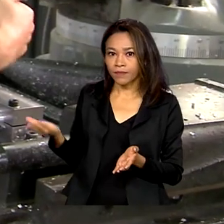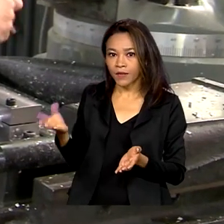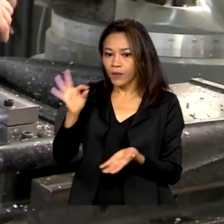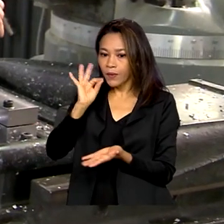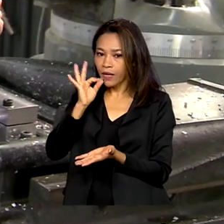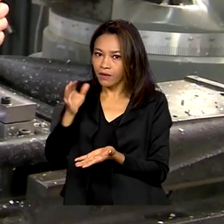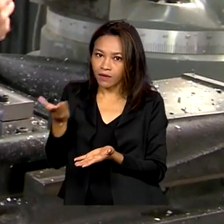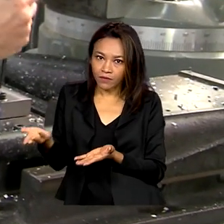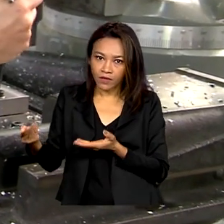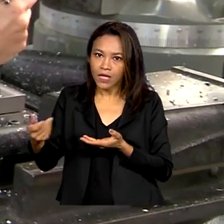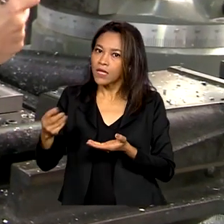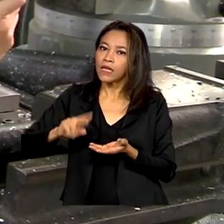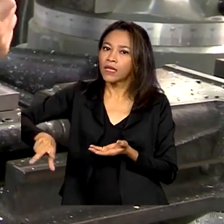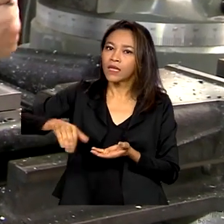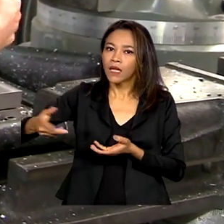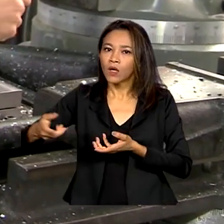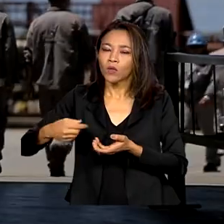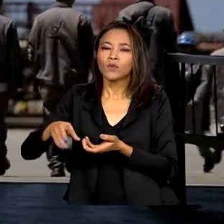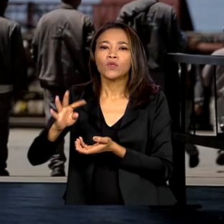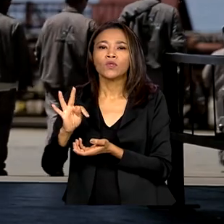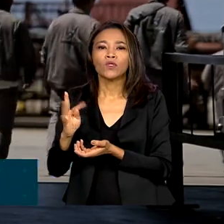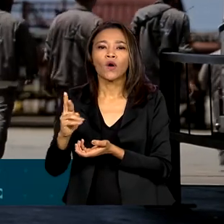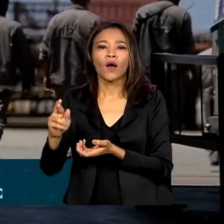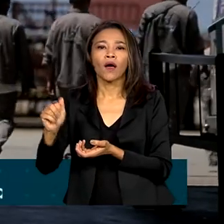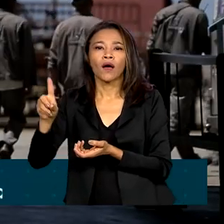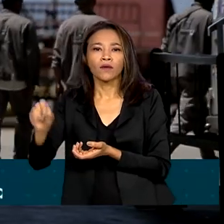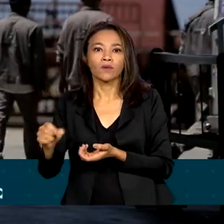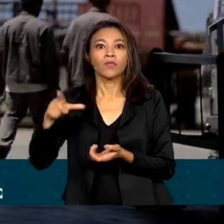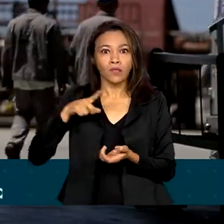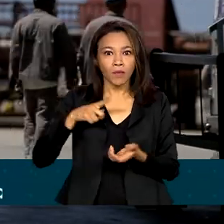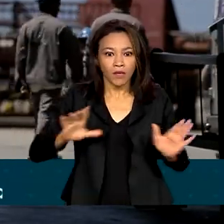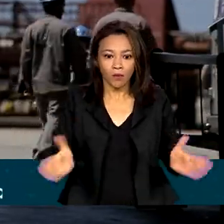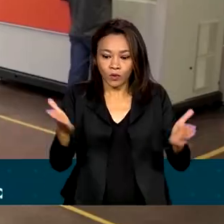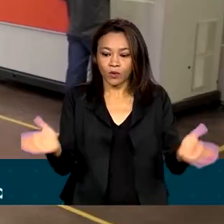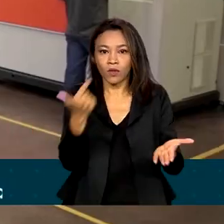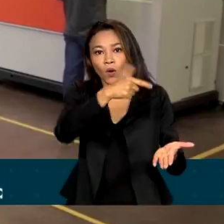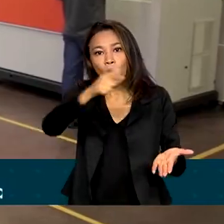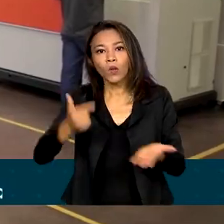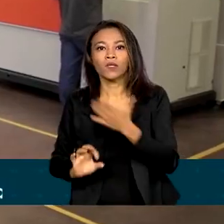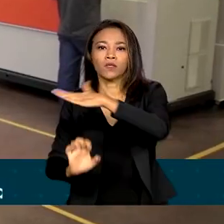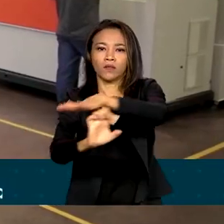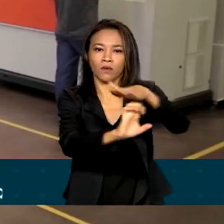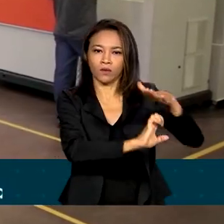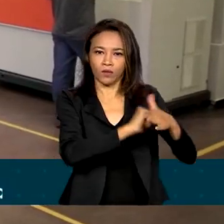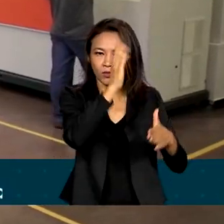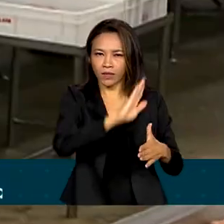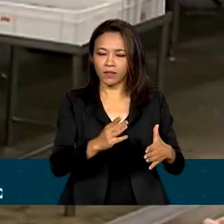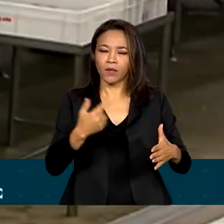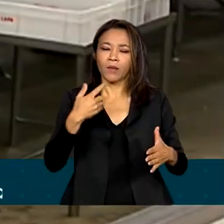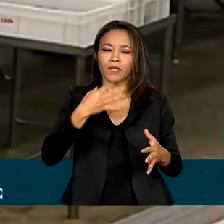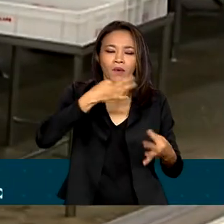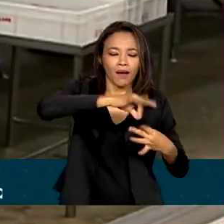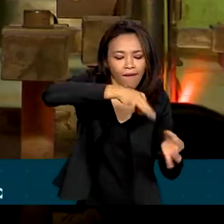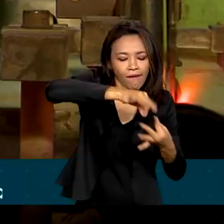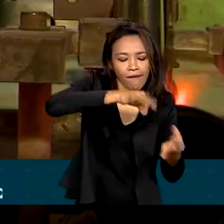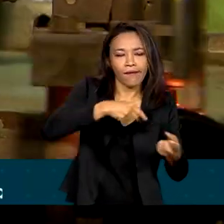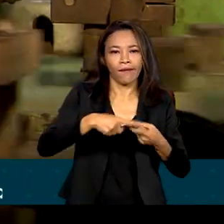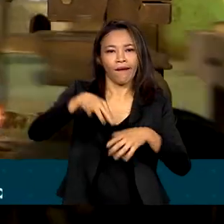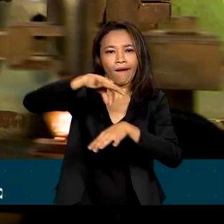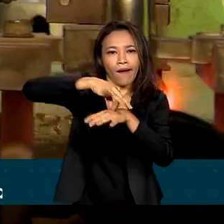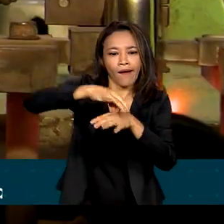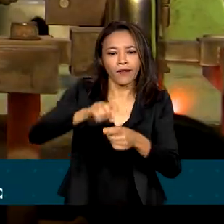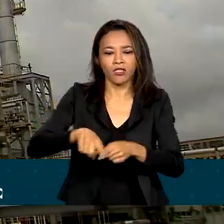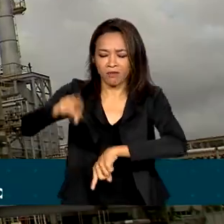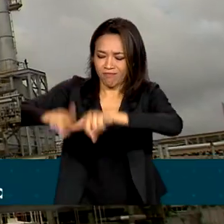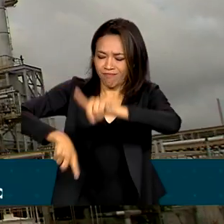O acordo trará impulso para o crescimento de outras indústrias brasileiras. Segmentos de plásticos, carnes, máquinas e